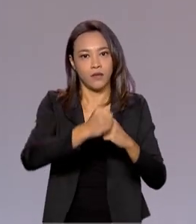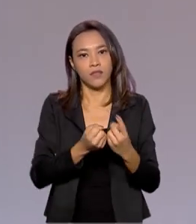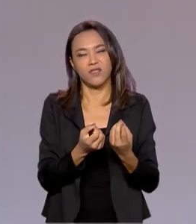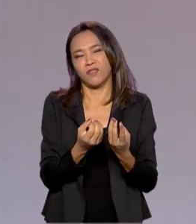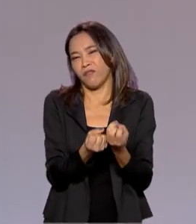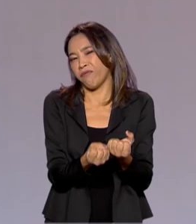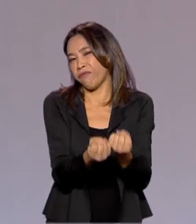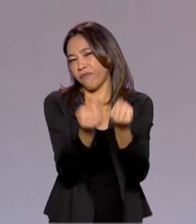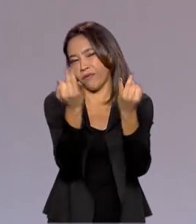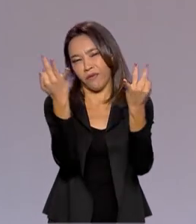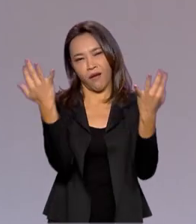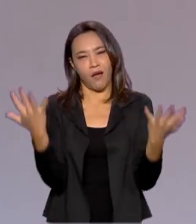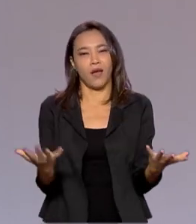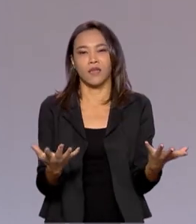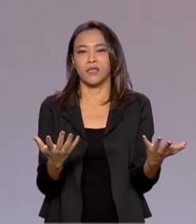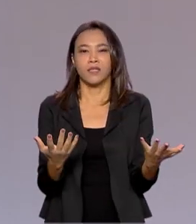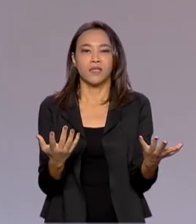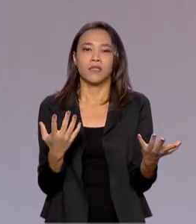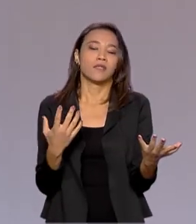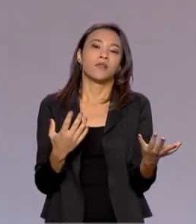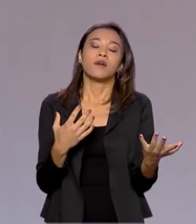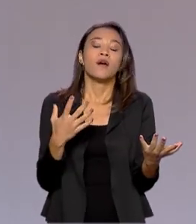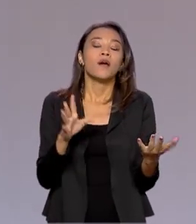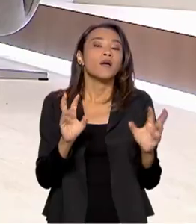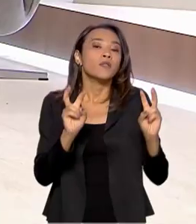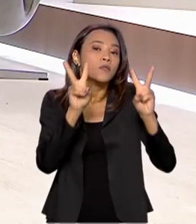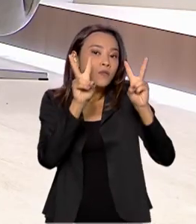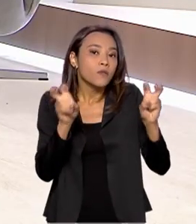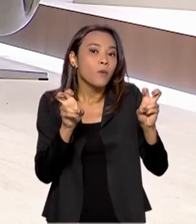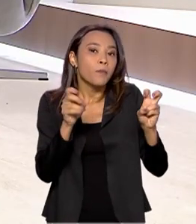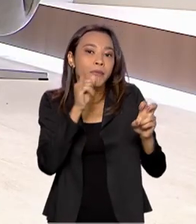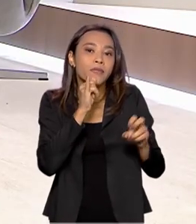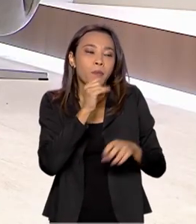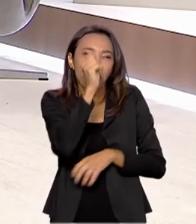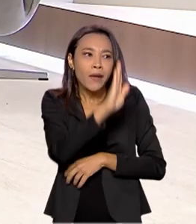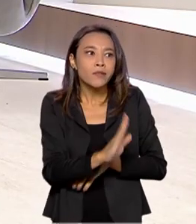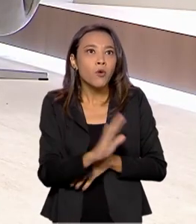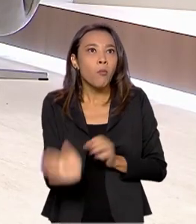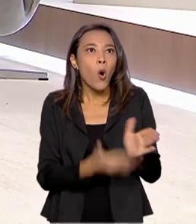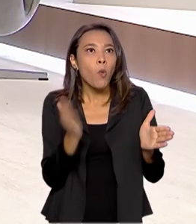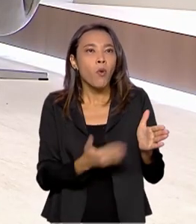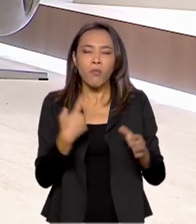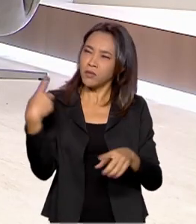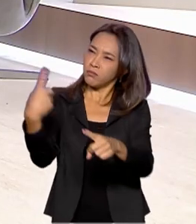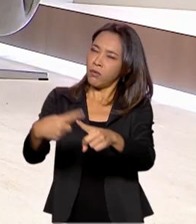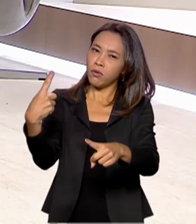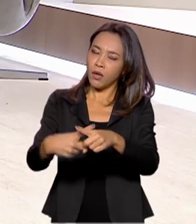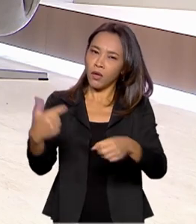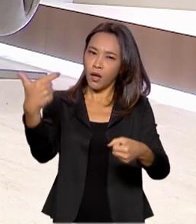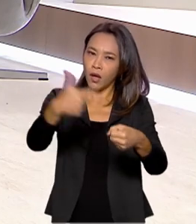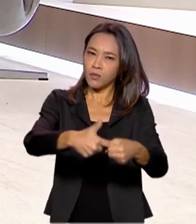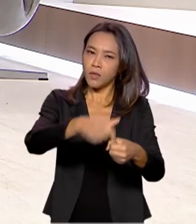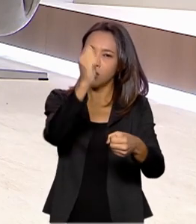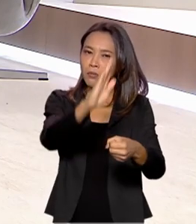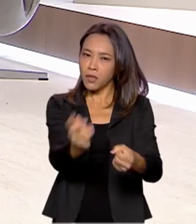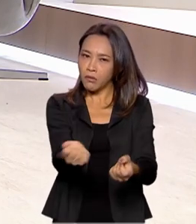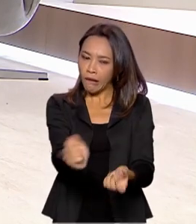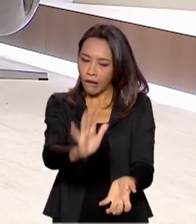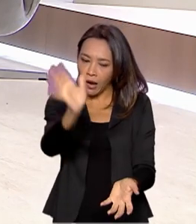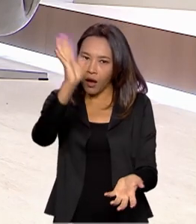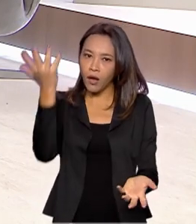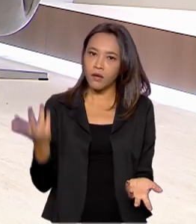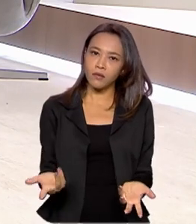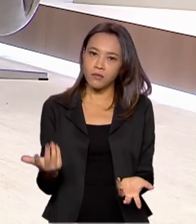várias questões em torno, não é somente uma produção nacional, mas quando a gente vê o Brasil produzindo tanto, a gente se pergunta, por que a gente paga tão caro aqui, num